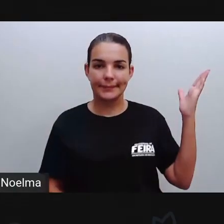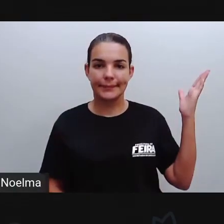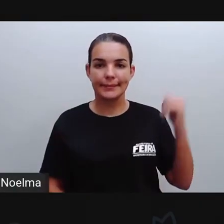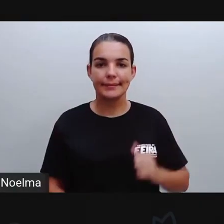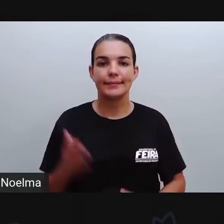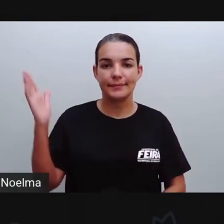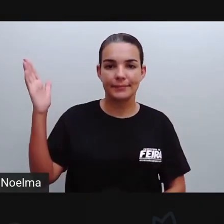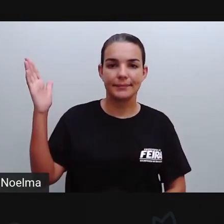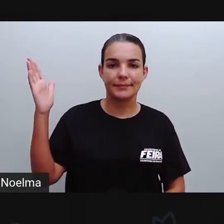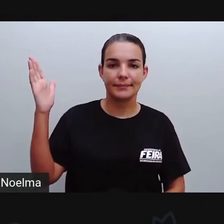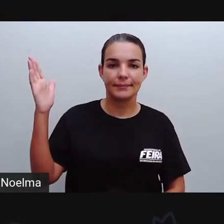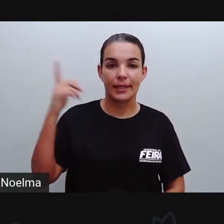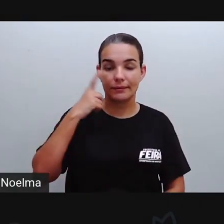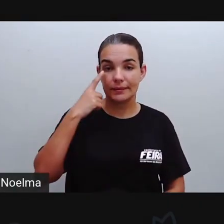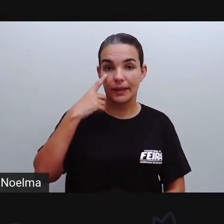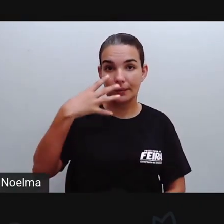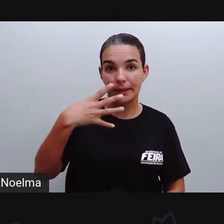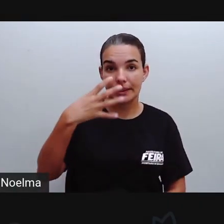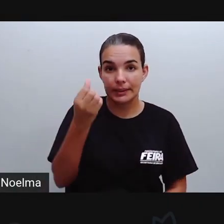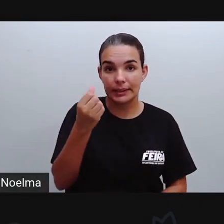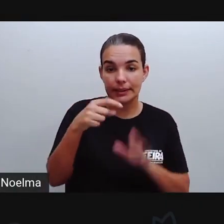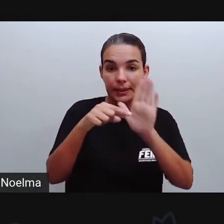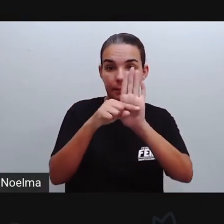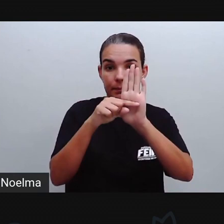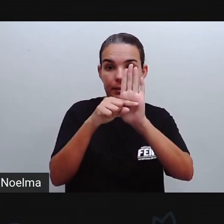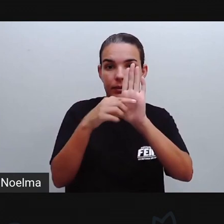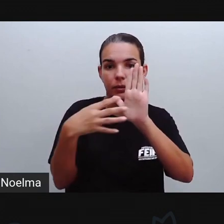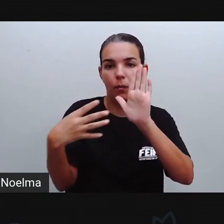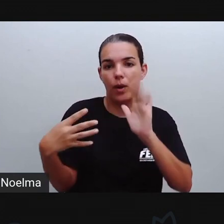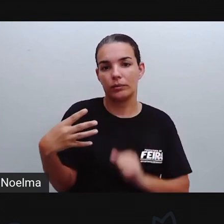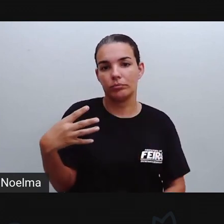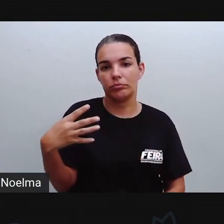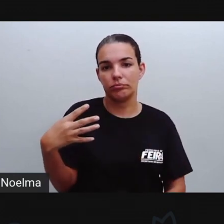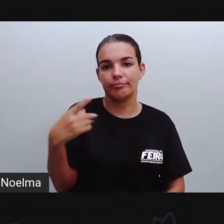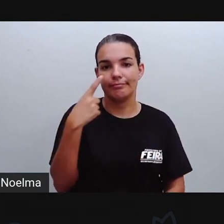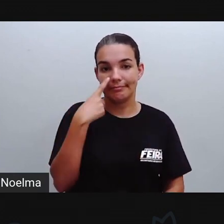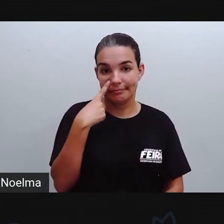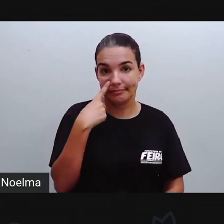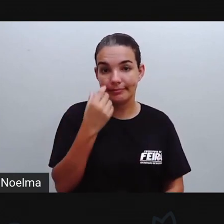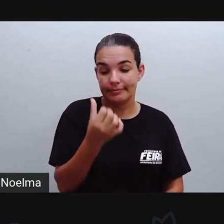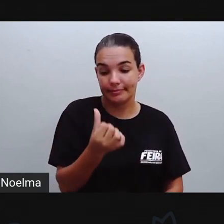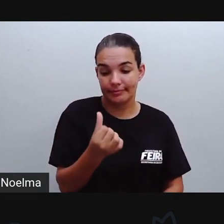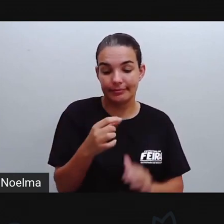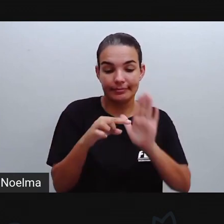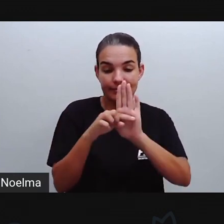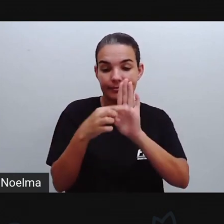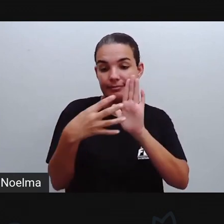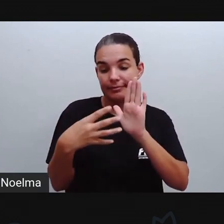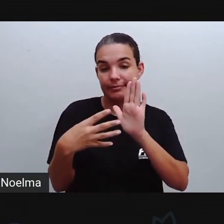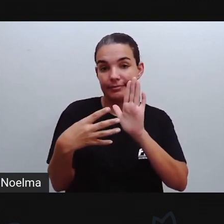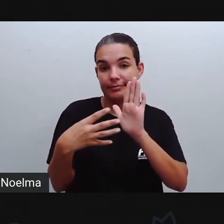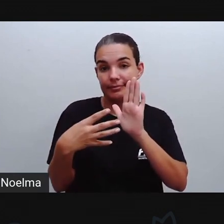46 menos 4. 6 menos 4.